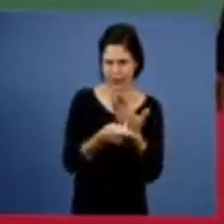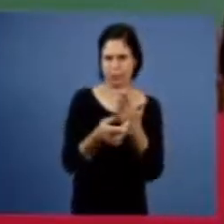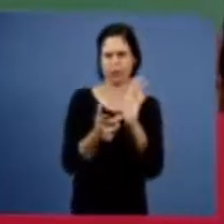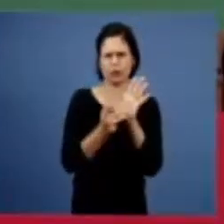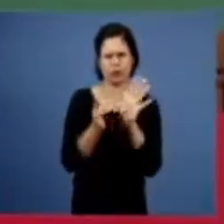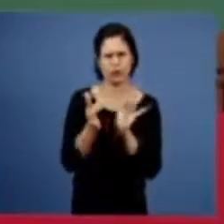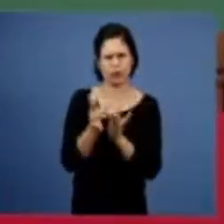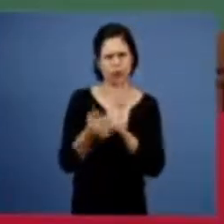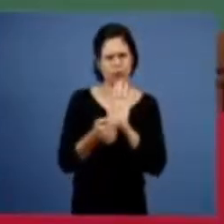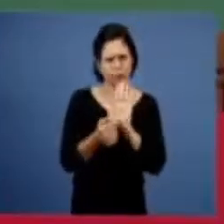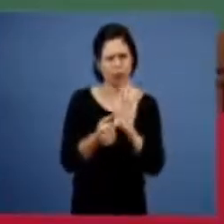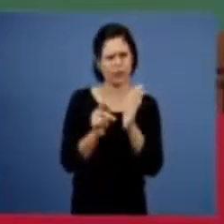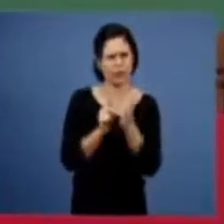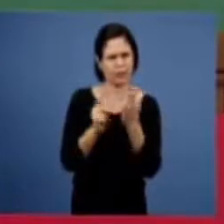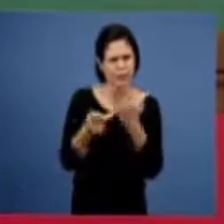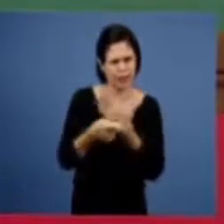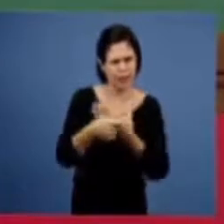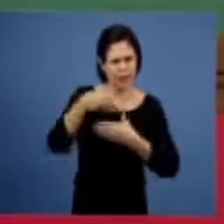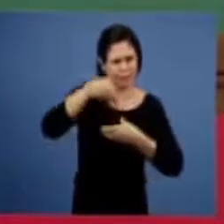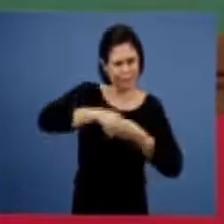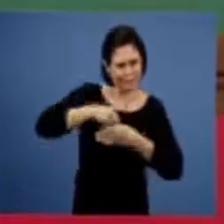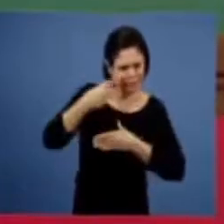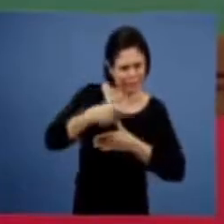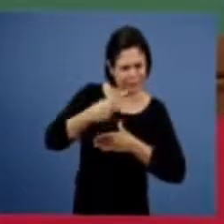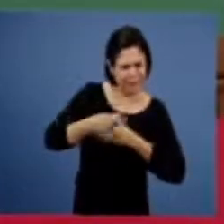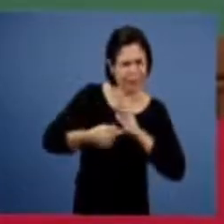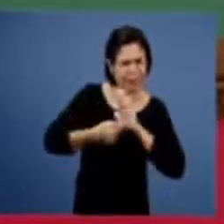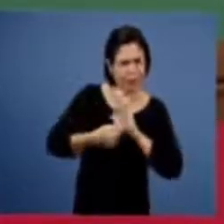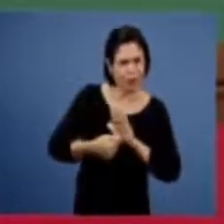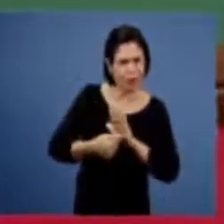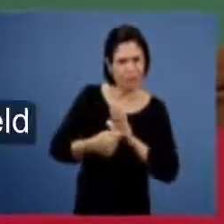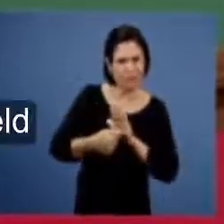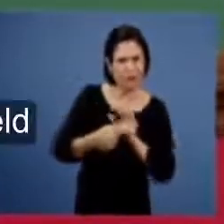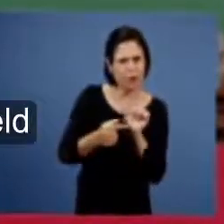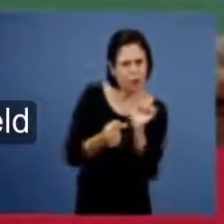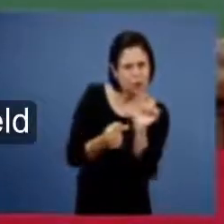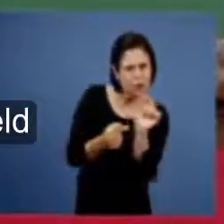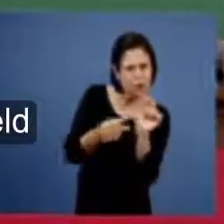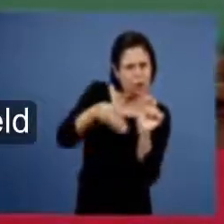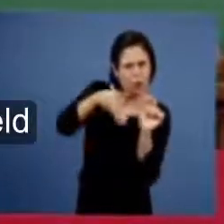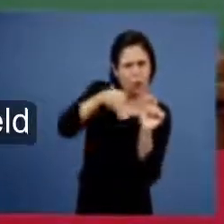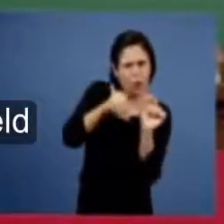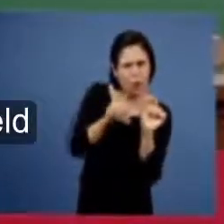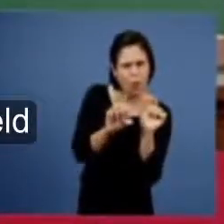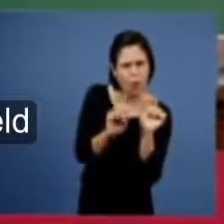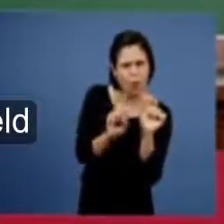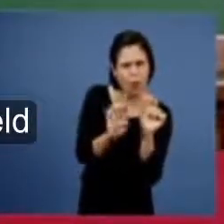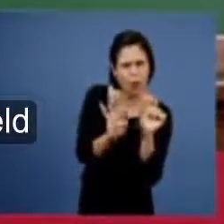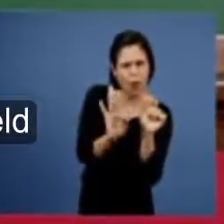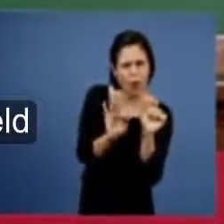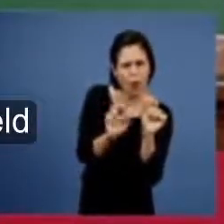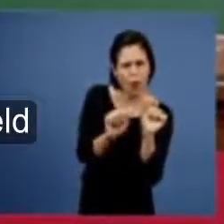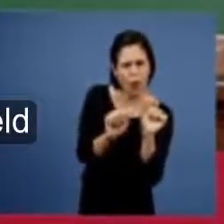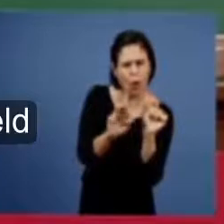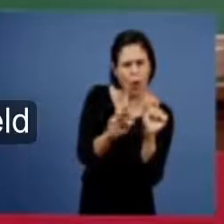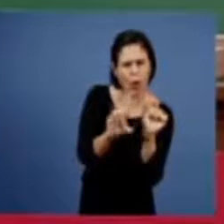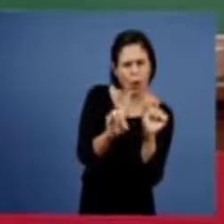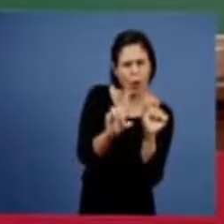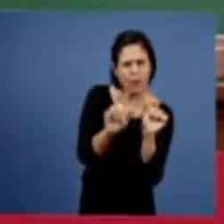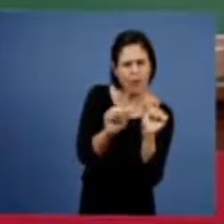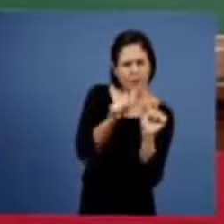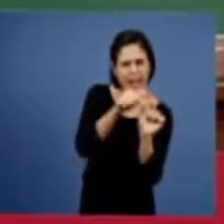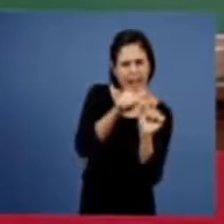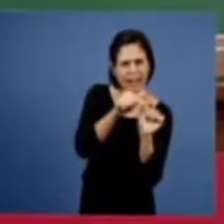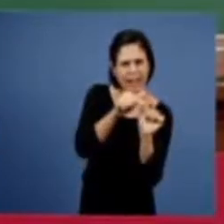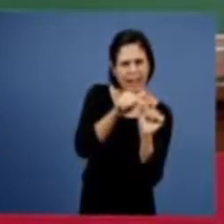na parábola que era semelhante ao grão de mostarda que um homem pegou desse grão e lançou no seu campo